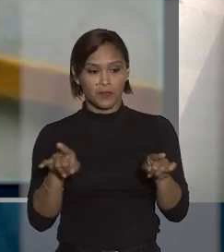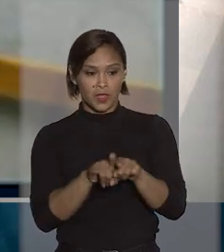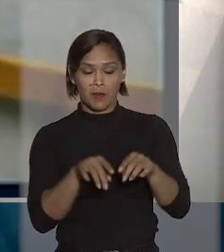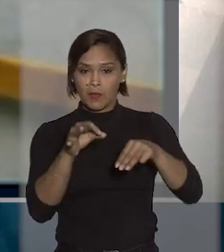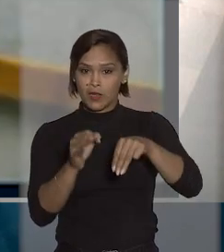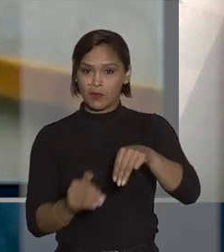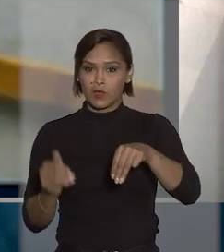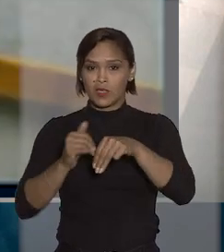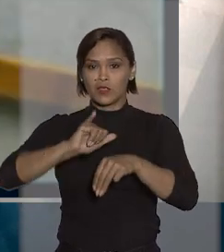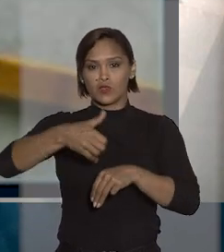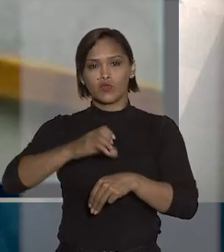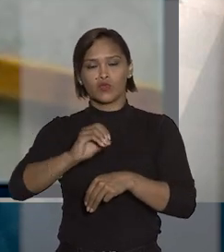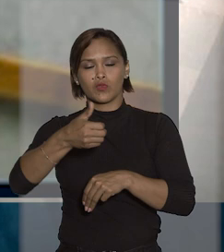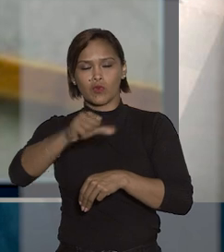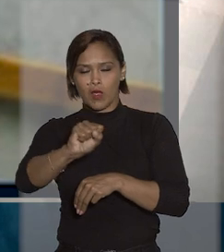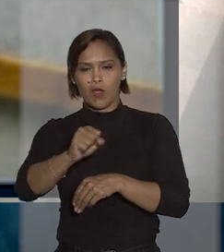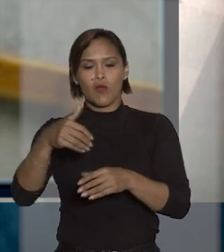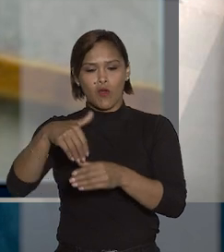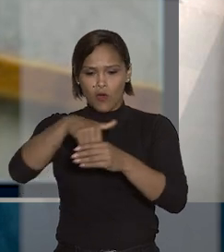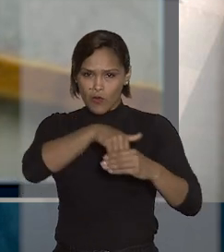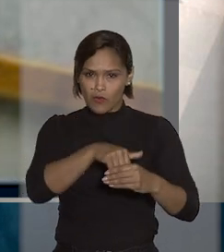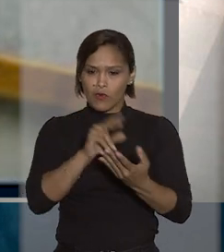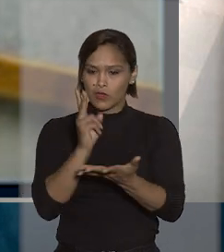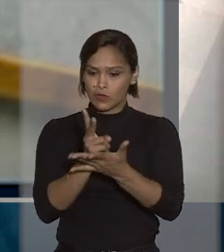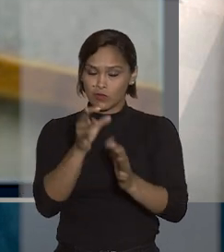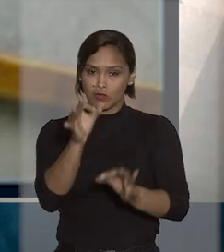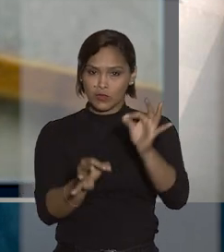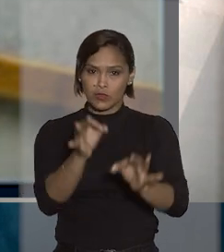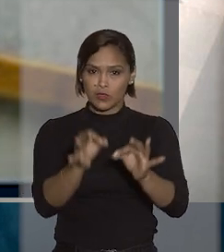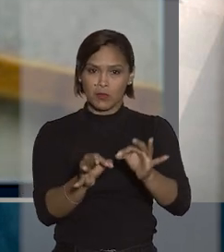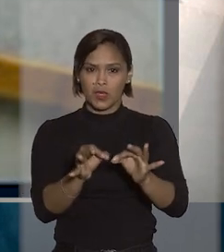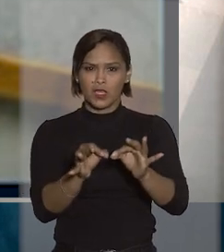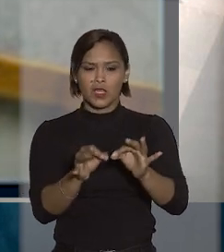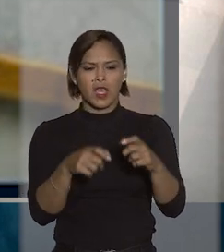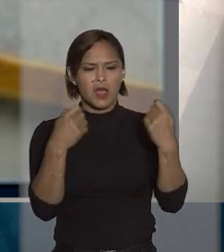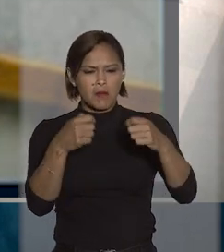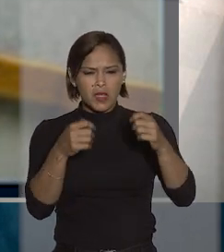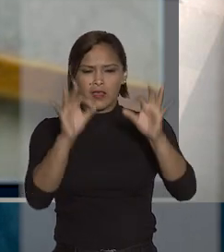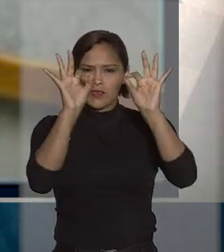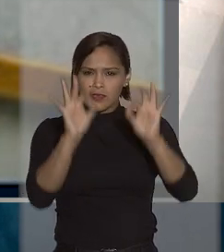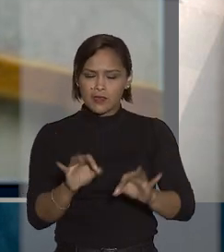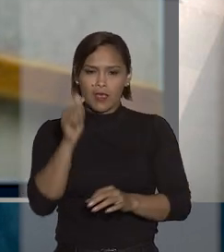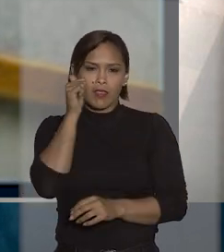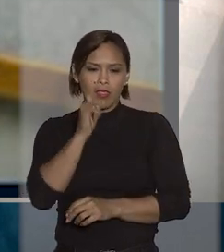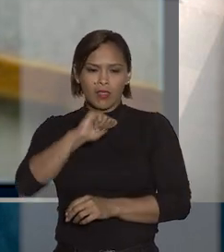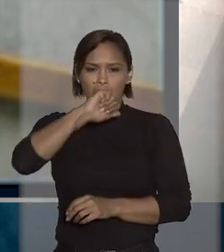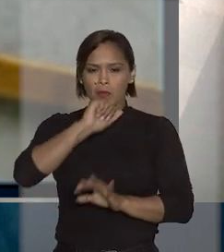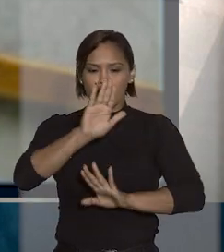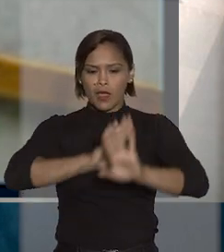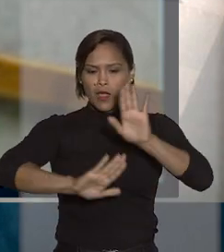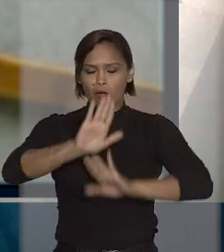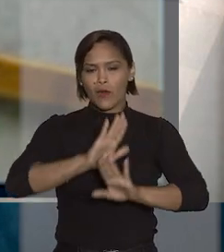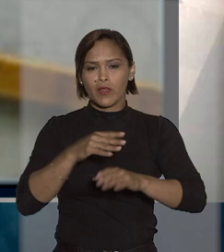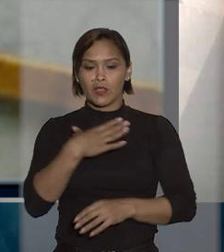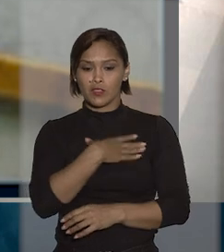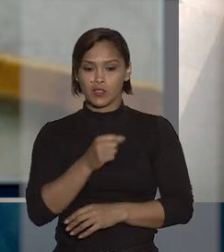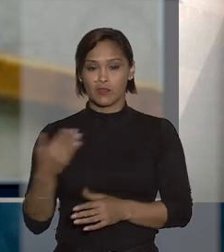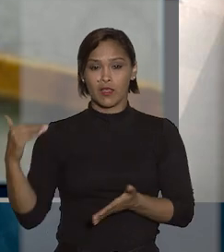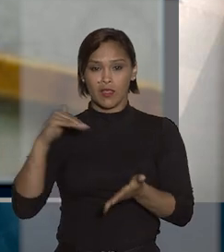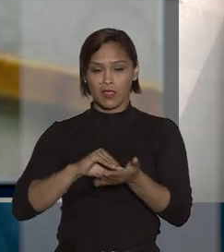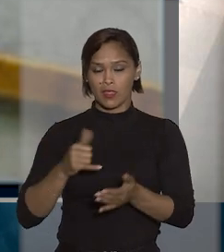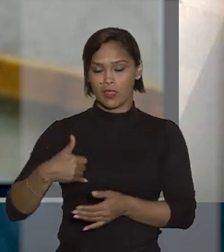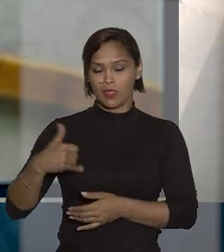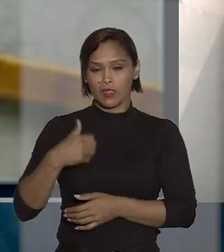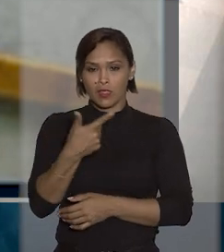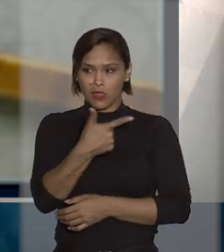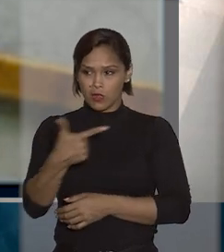ministro João Otávio de Noronha, cujo voto prevaleceu no julgamento, a imprecedibilidade da mãe ao cuidado dos filhos com até 12